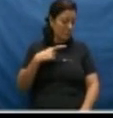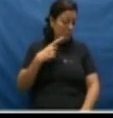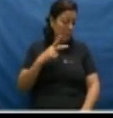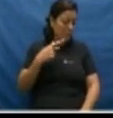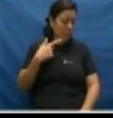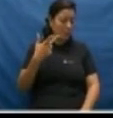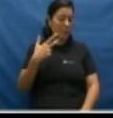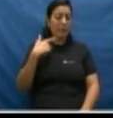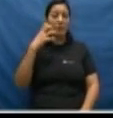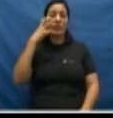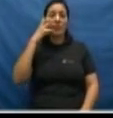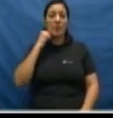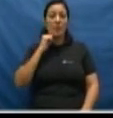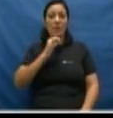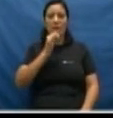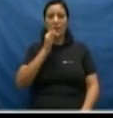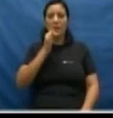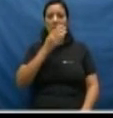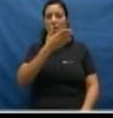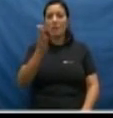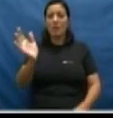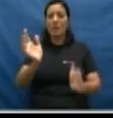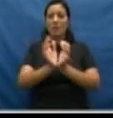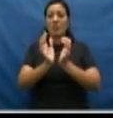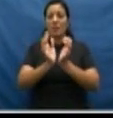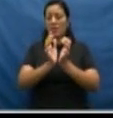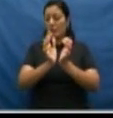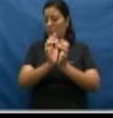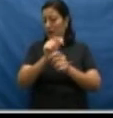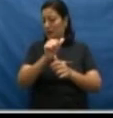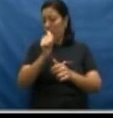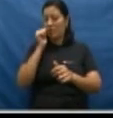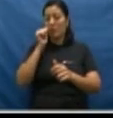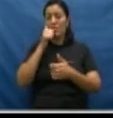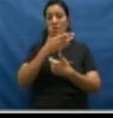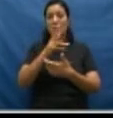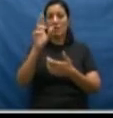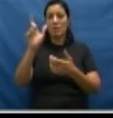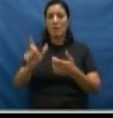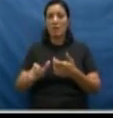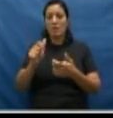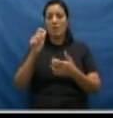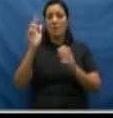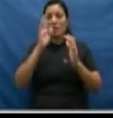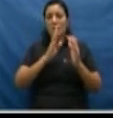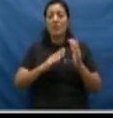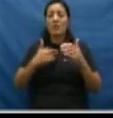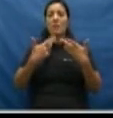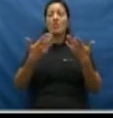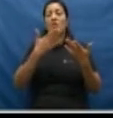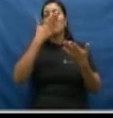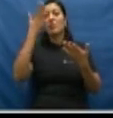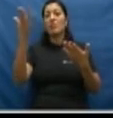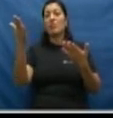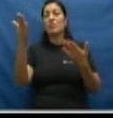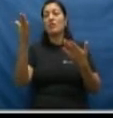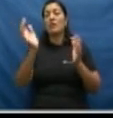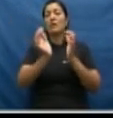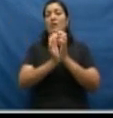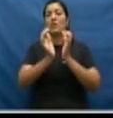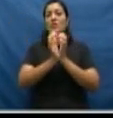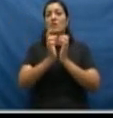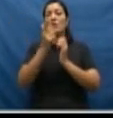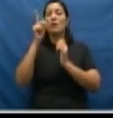dela foi adotado como simbólico pelas entidades feministas de direitos humanos no Brasil e foi levado à Comissão